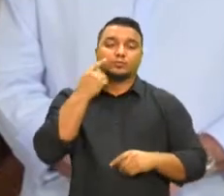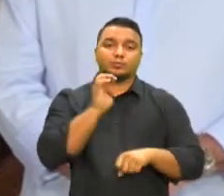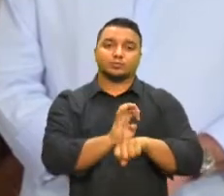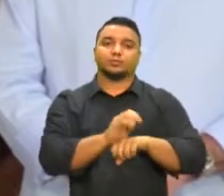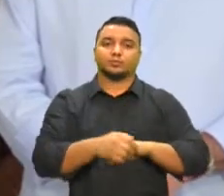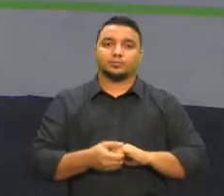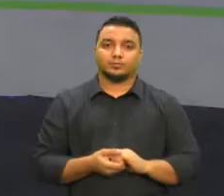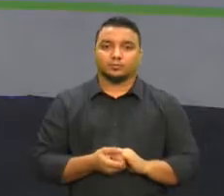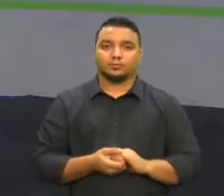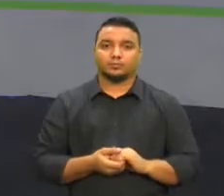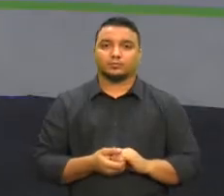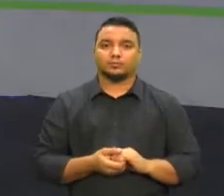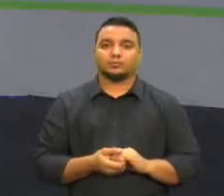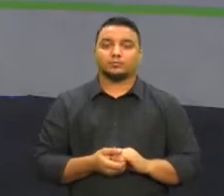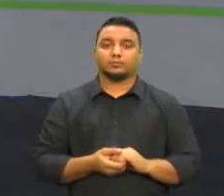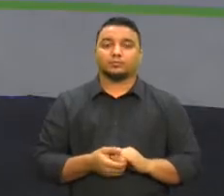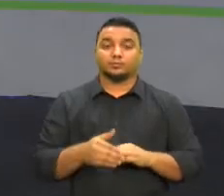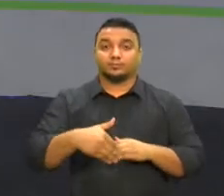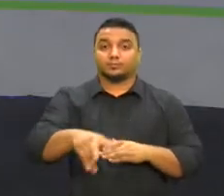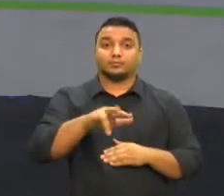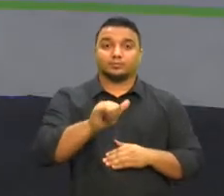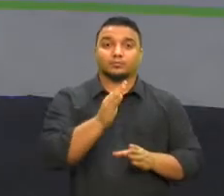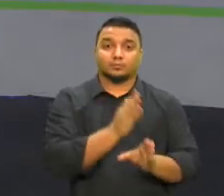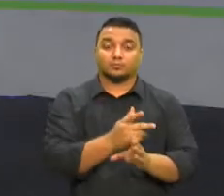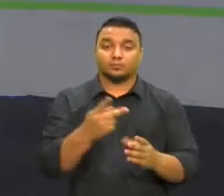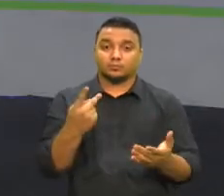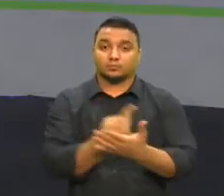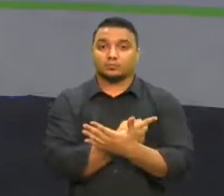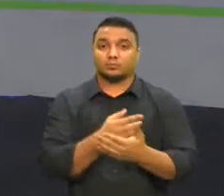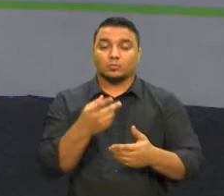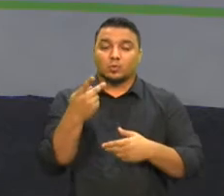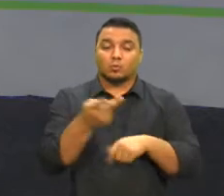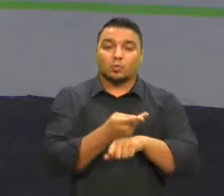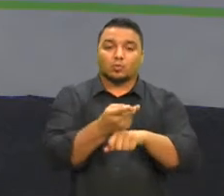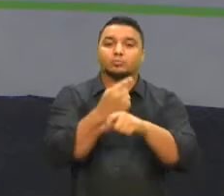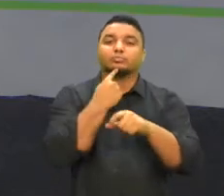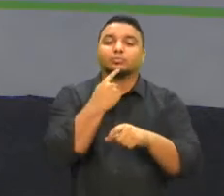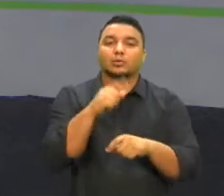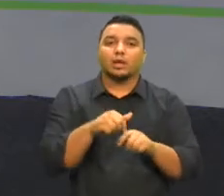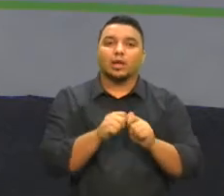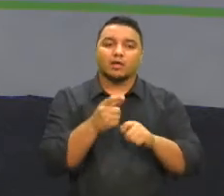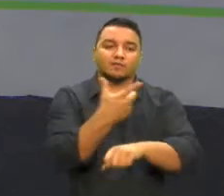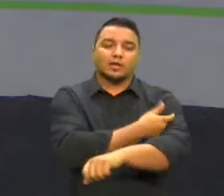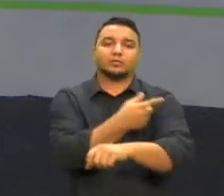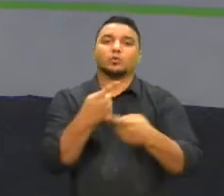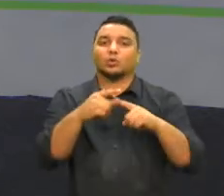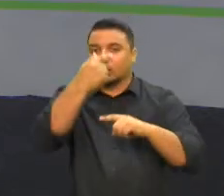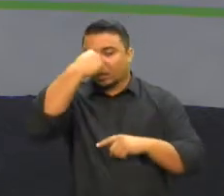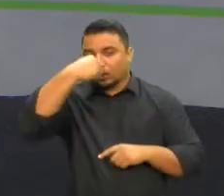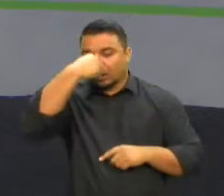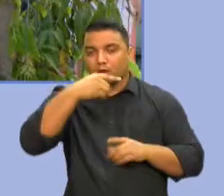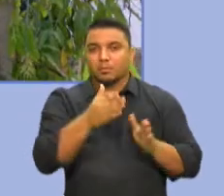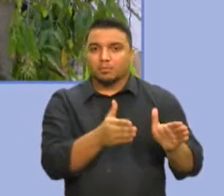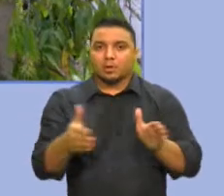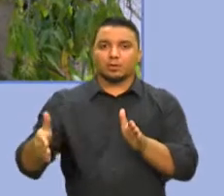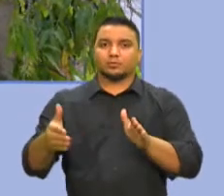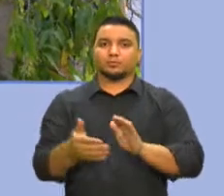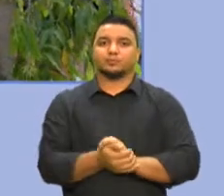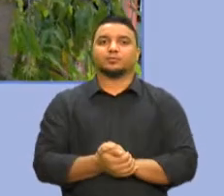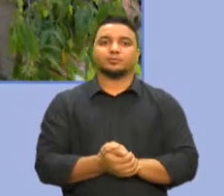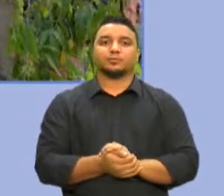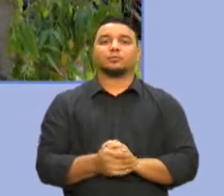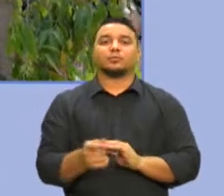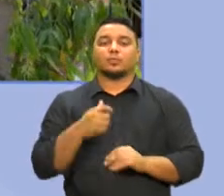irmãs cearense. A seguir, por causa da baixa procura, a campanha de vacinação contra a gripe é prorrogada. A